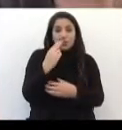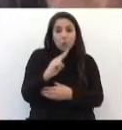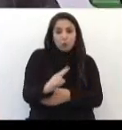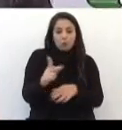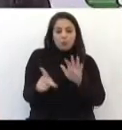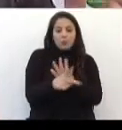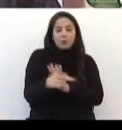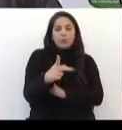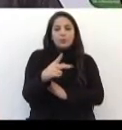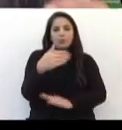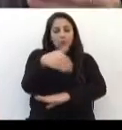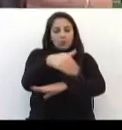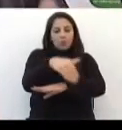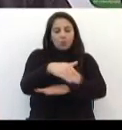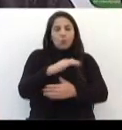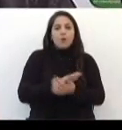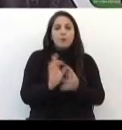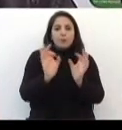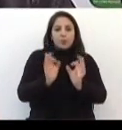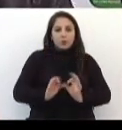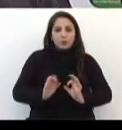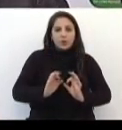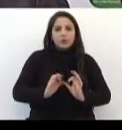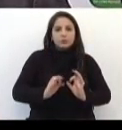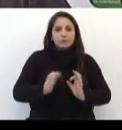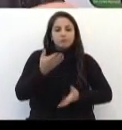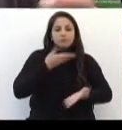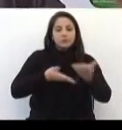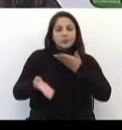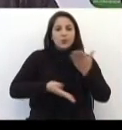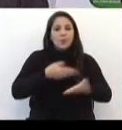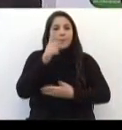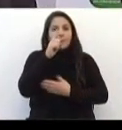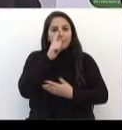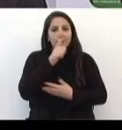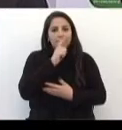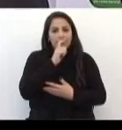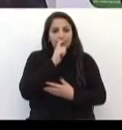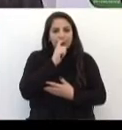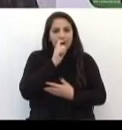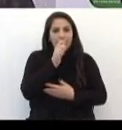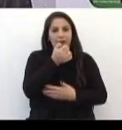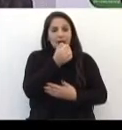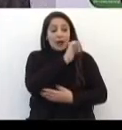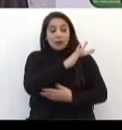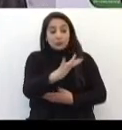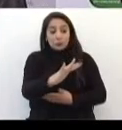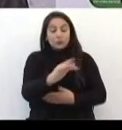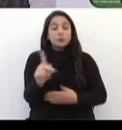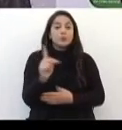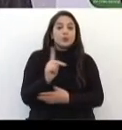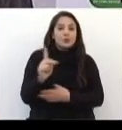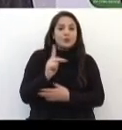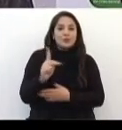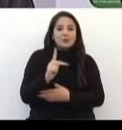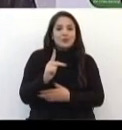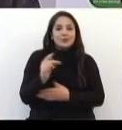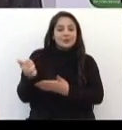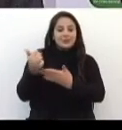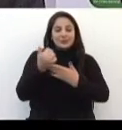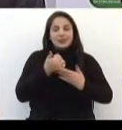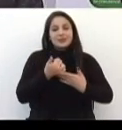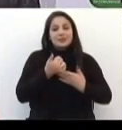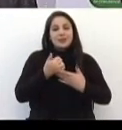envolvendo pais, alunos e professores Para discutir isso e trazer pessoas que possam auxiliar na discussão dessas